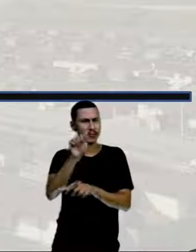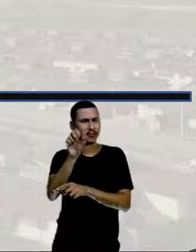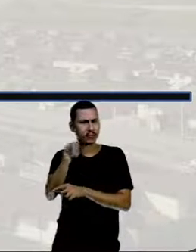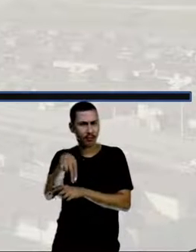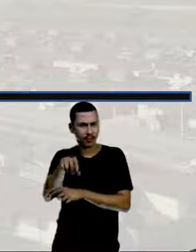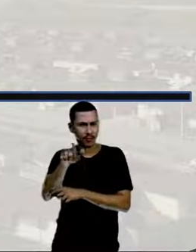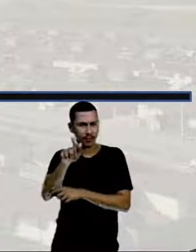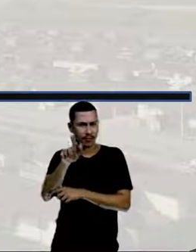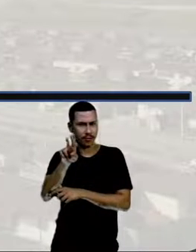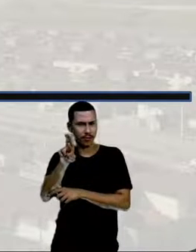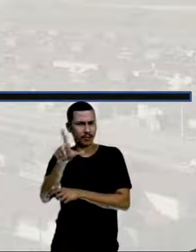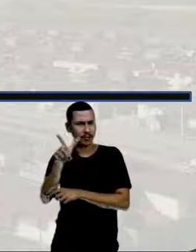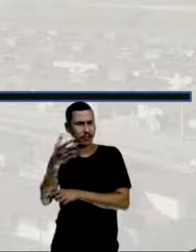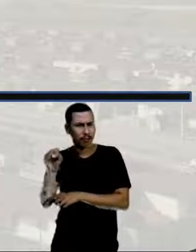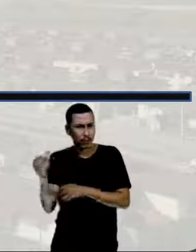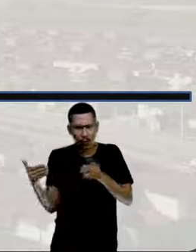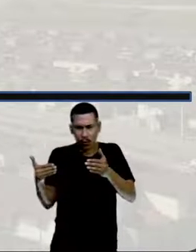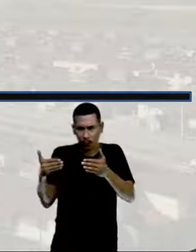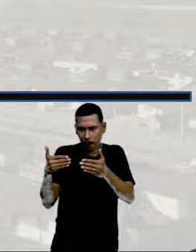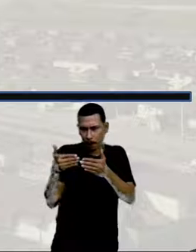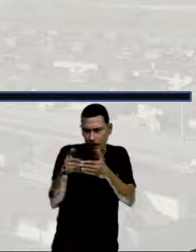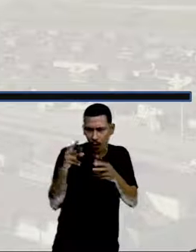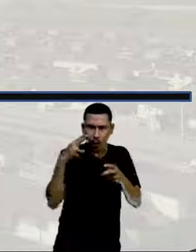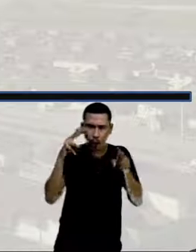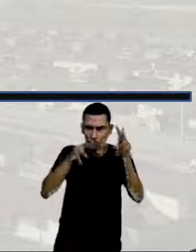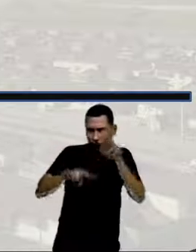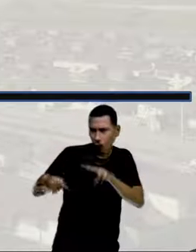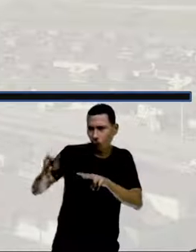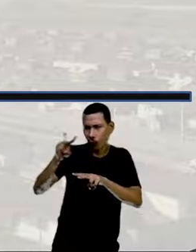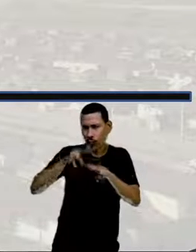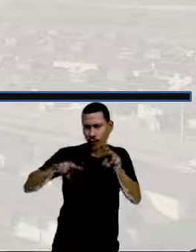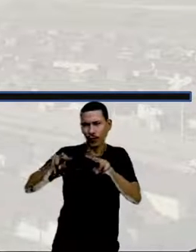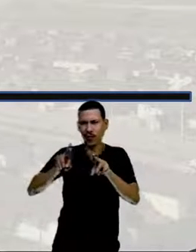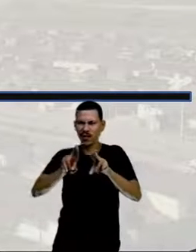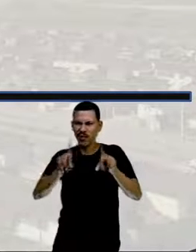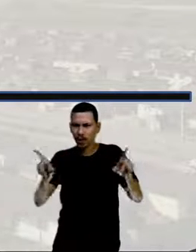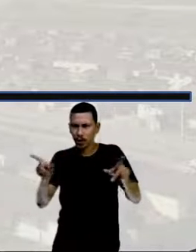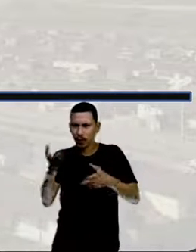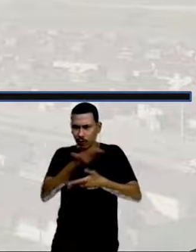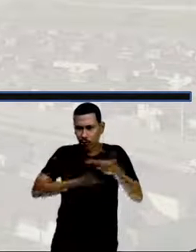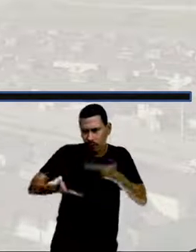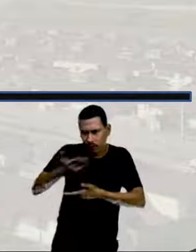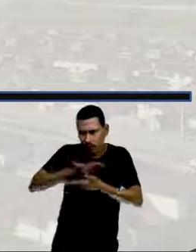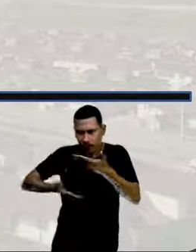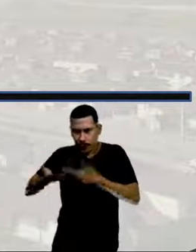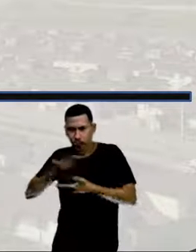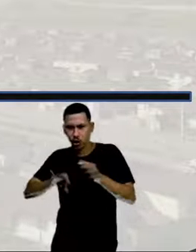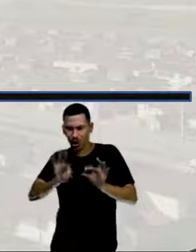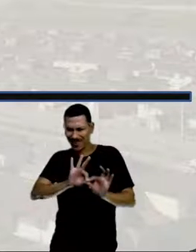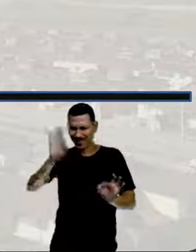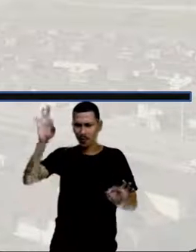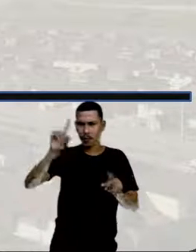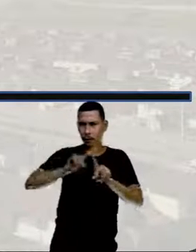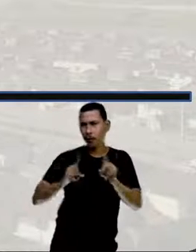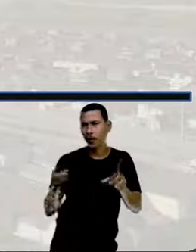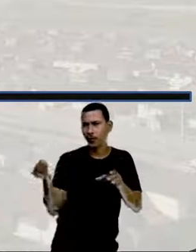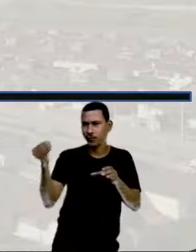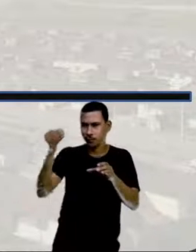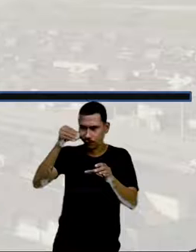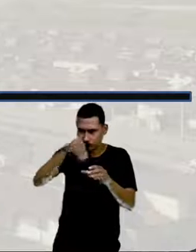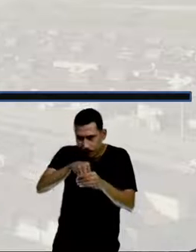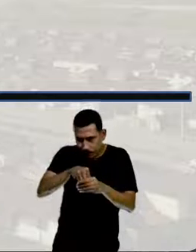eles estão pertinho, eles estão do lado diferente com relação a essa reta, só que ambos estão dentro,